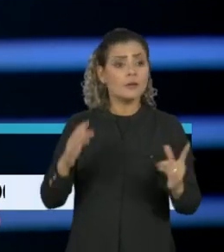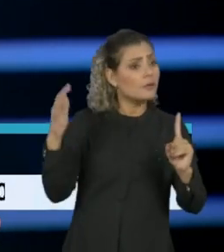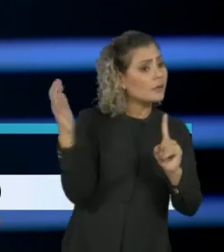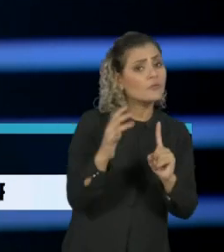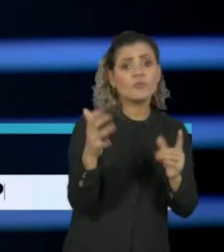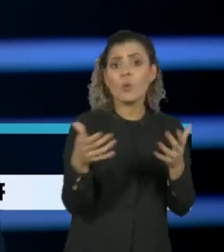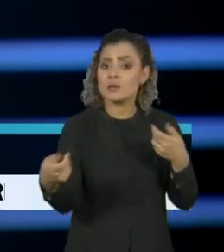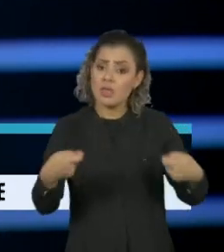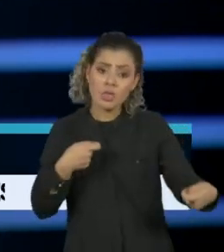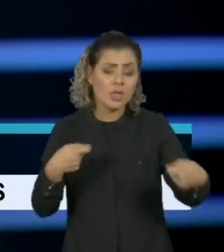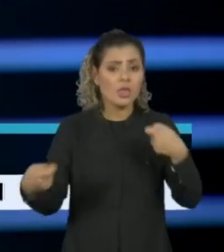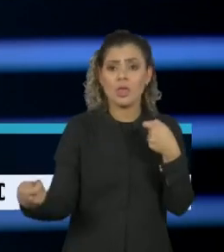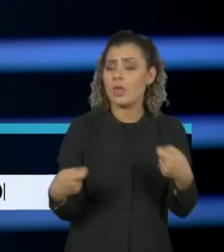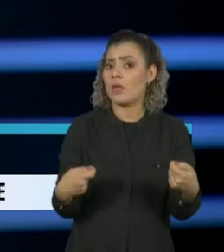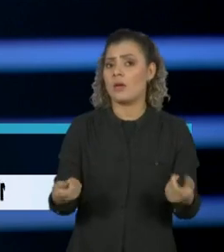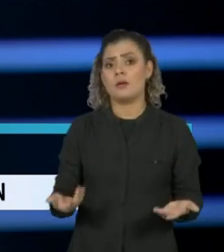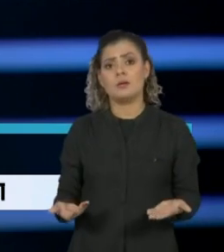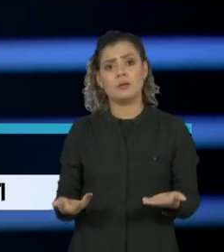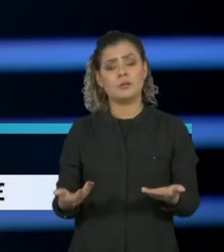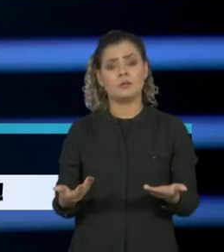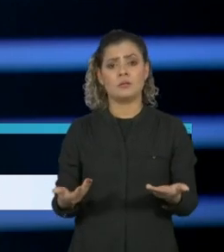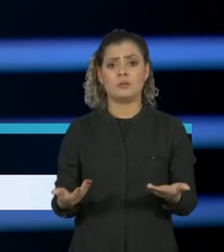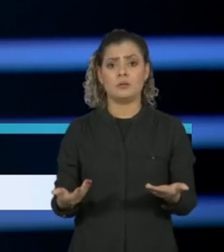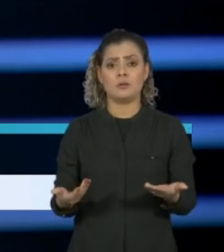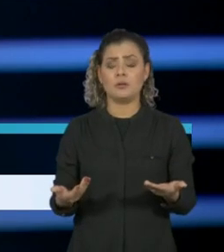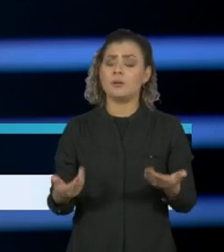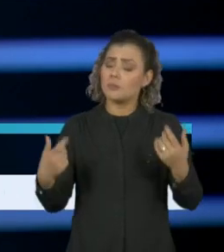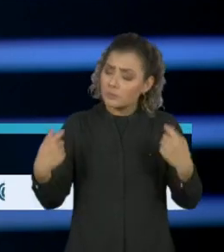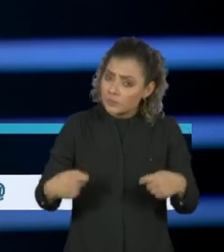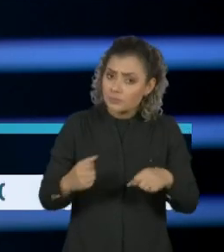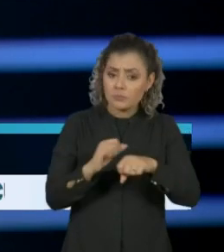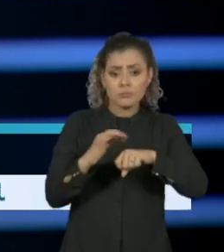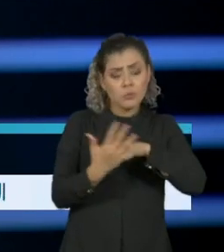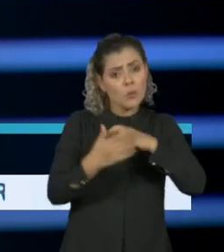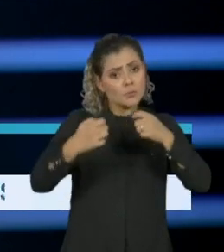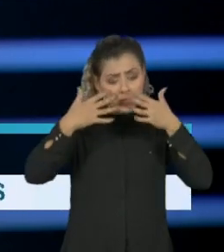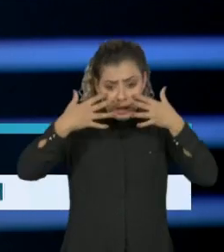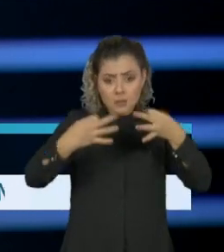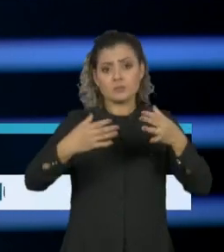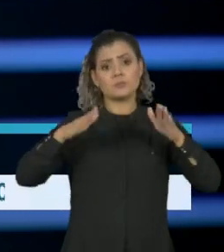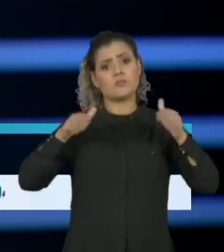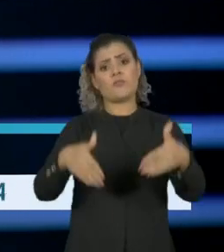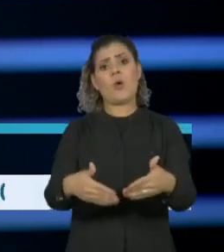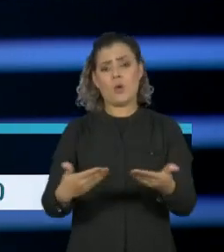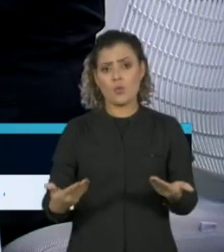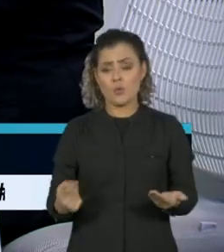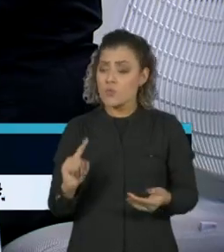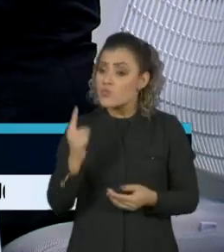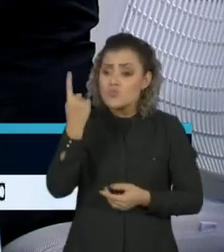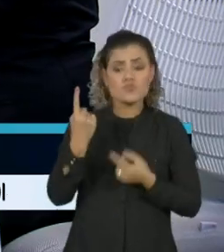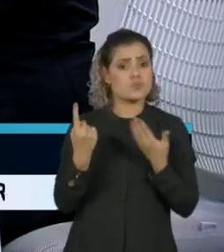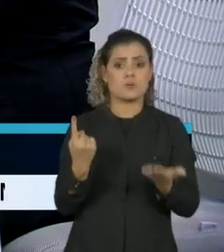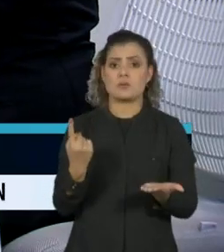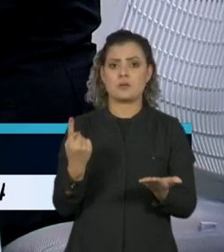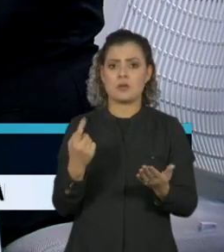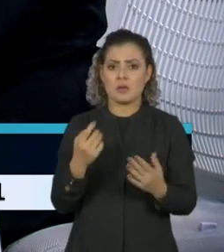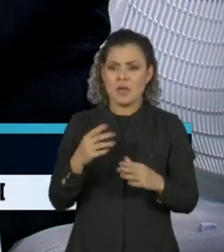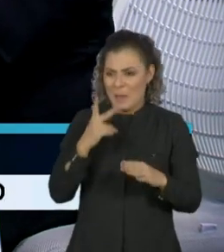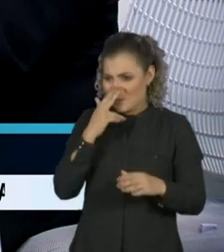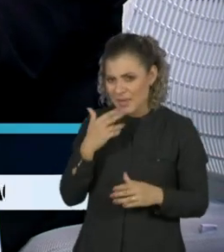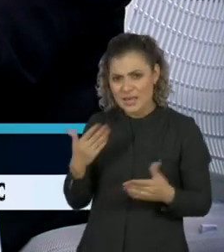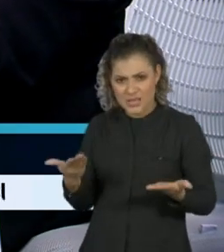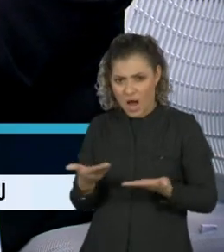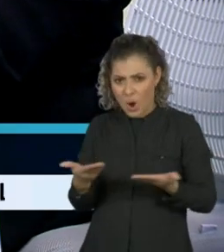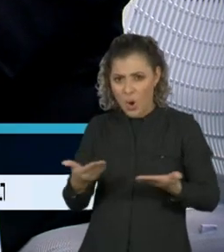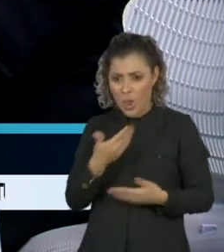esse gerenciamento centralizado da epidemia. Então, não é bom o fato que os